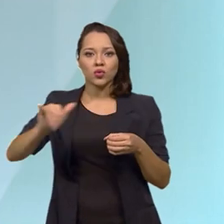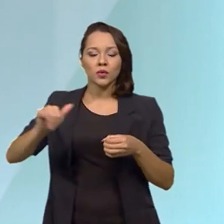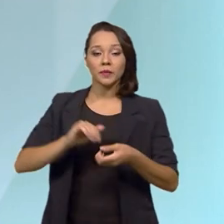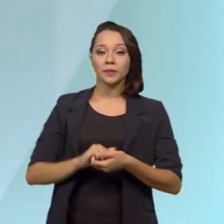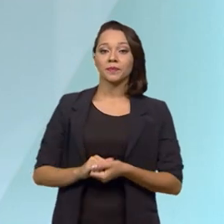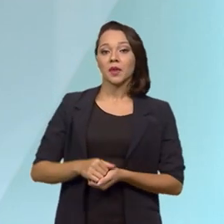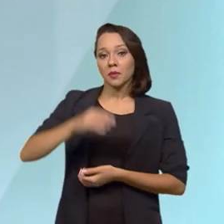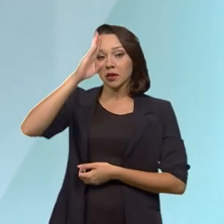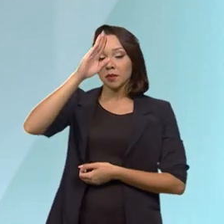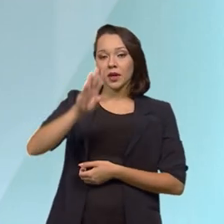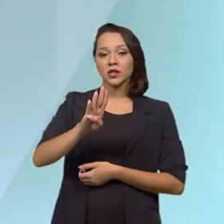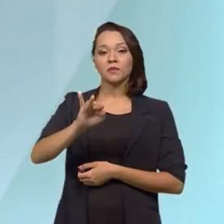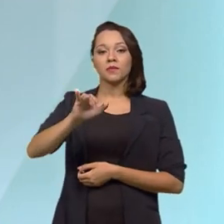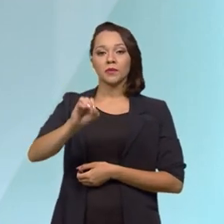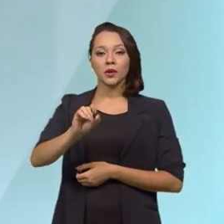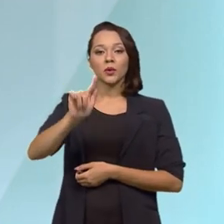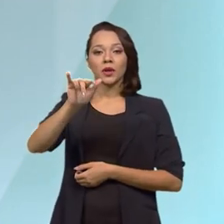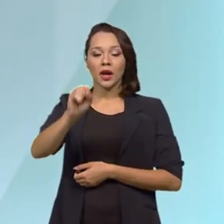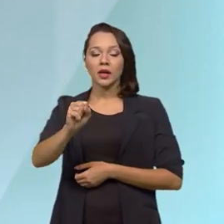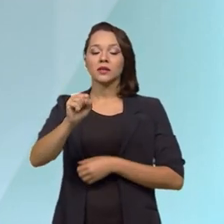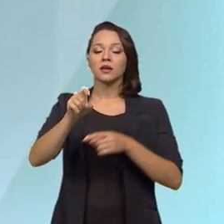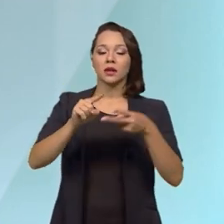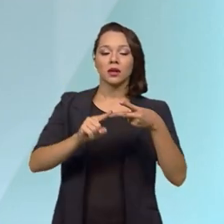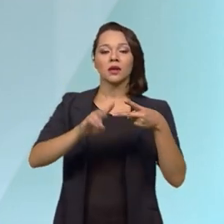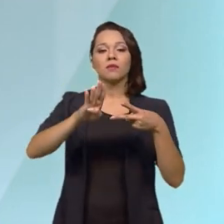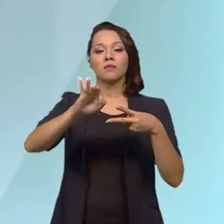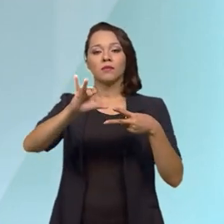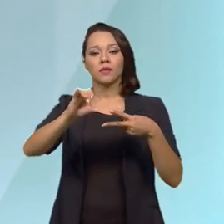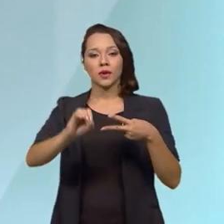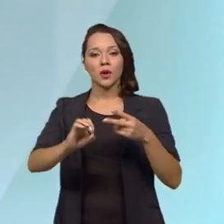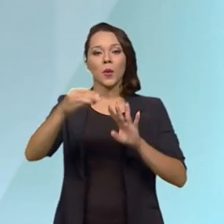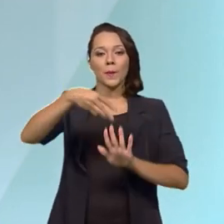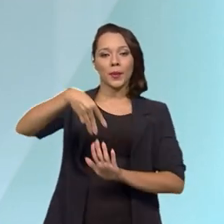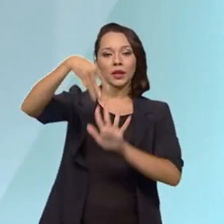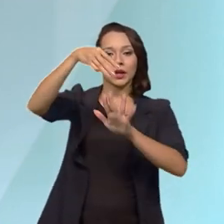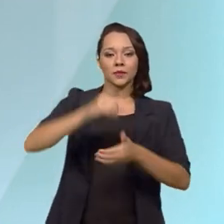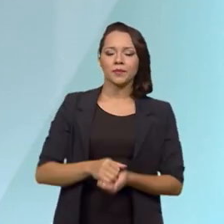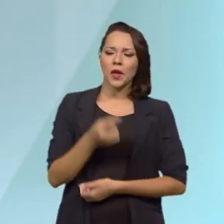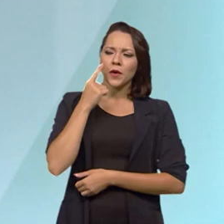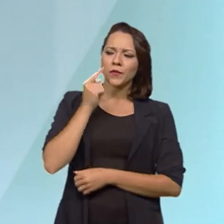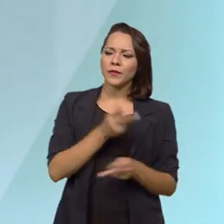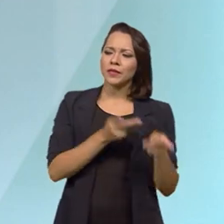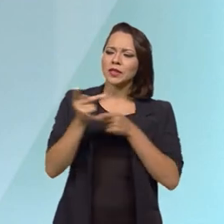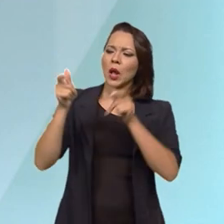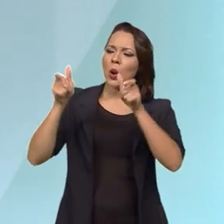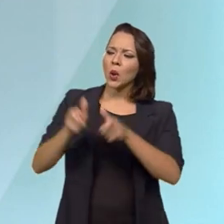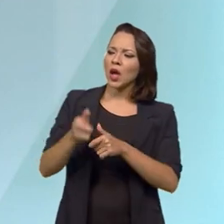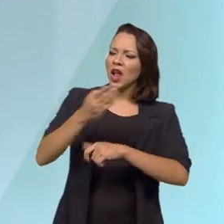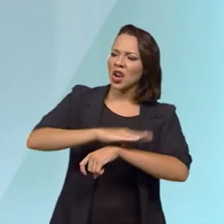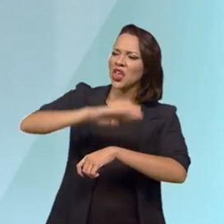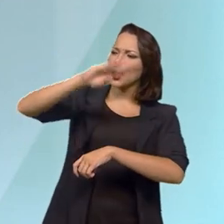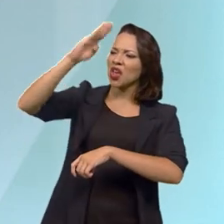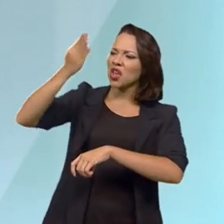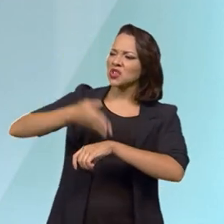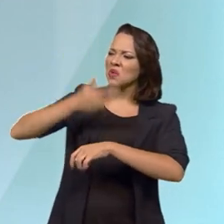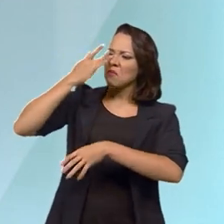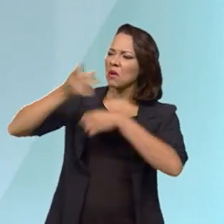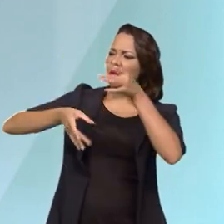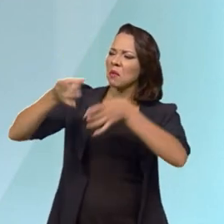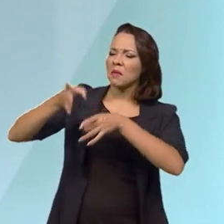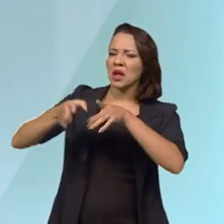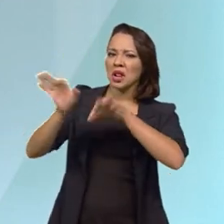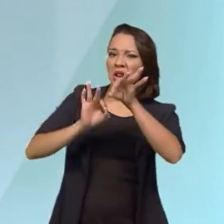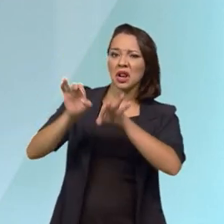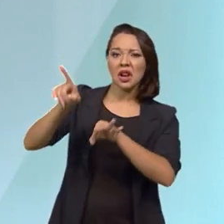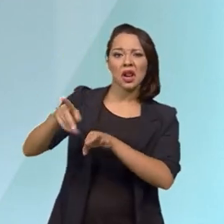biogás e biometano. A minha viagem foi ver um aterro sanitário que estava sendo montado em São